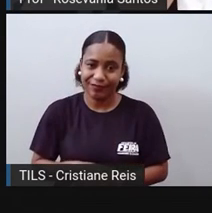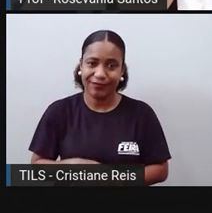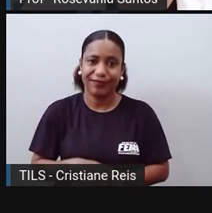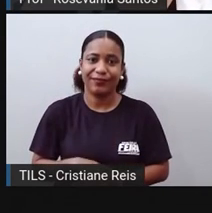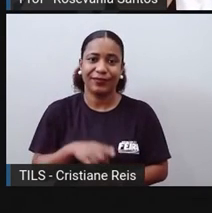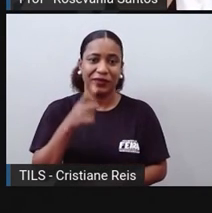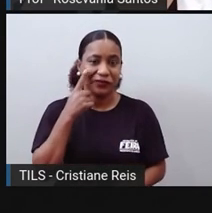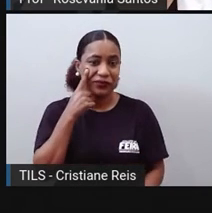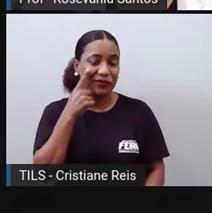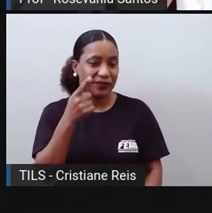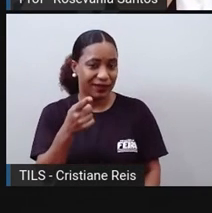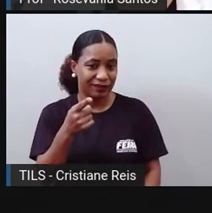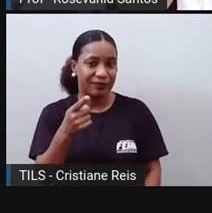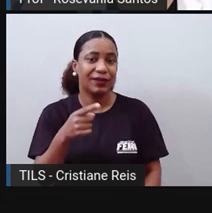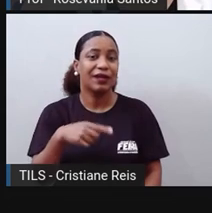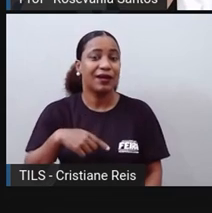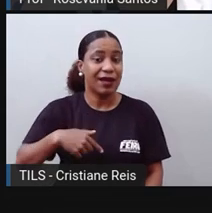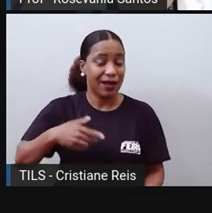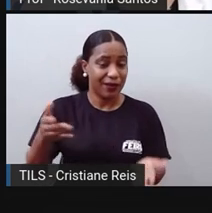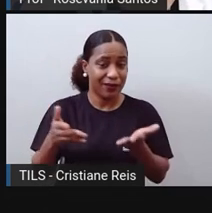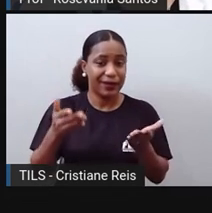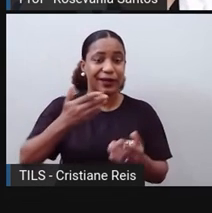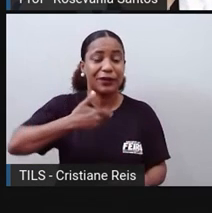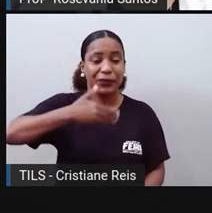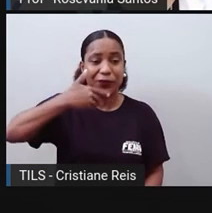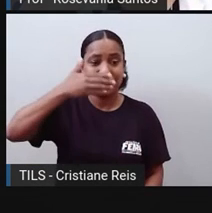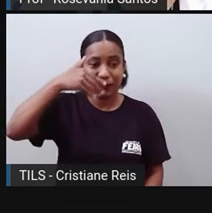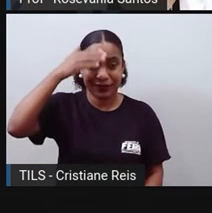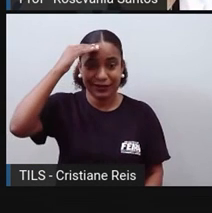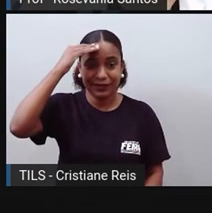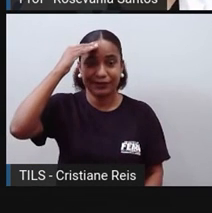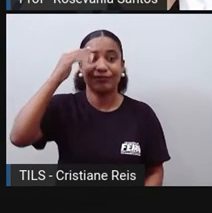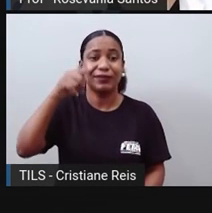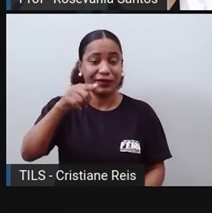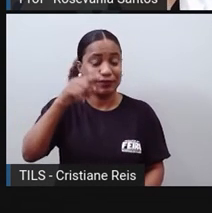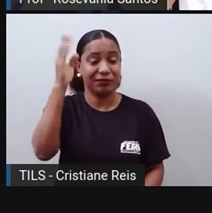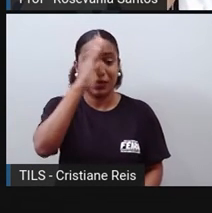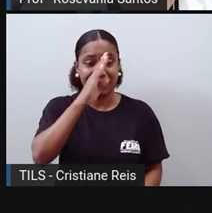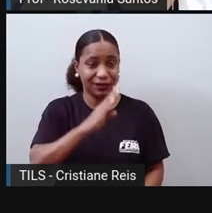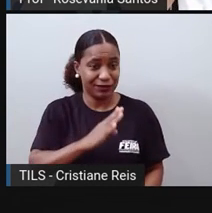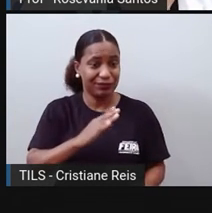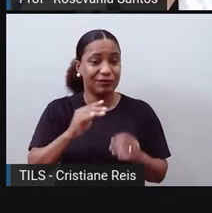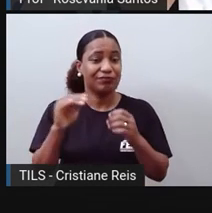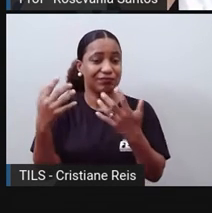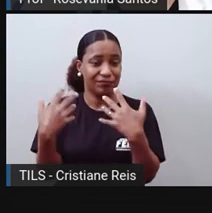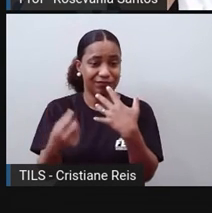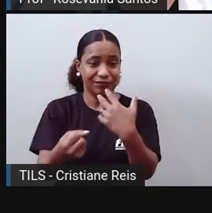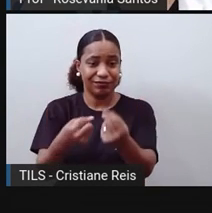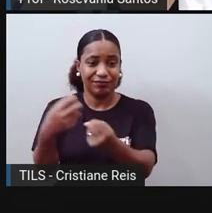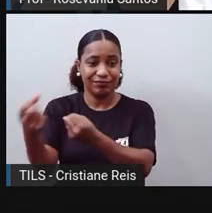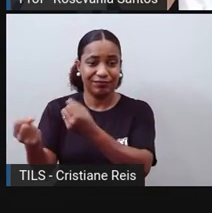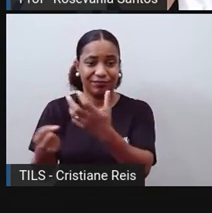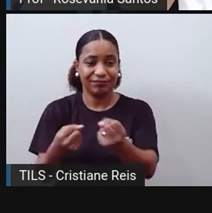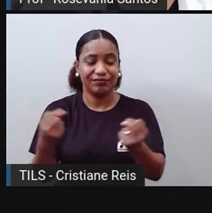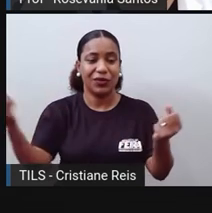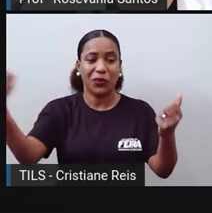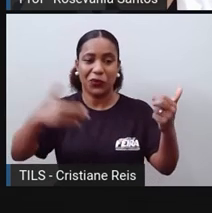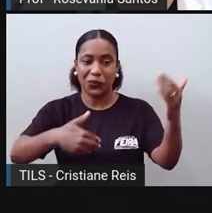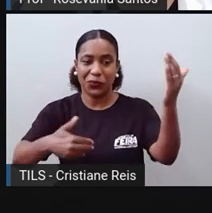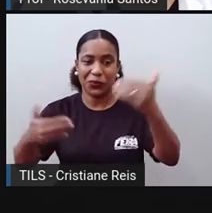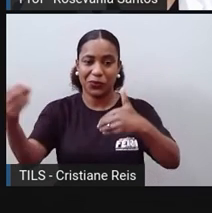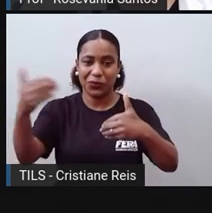tem batido recorde, né, com relação a isso. Esse contingente maior que a população da Tailândia, que é 66